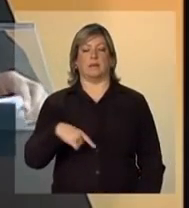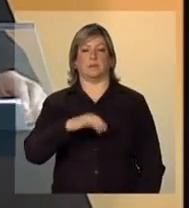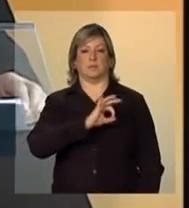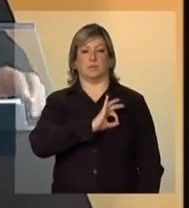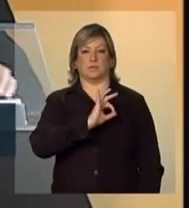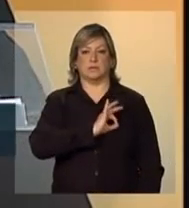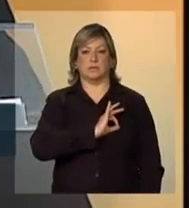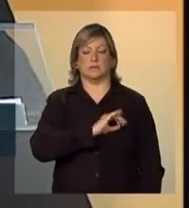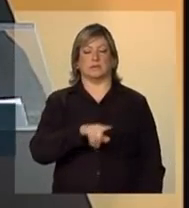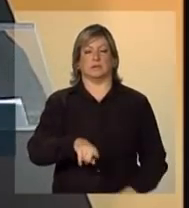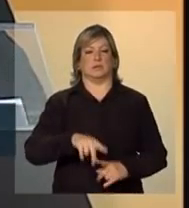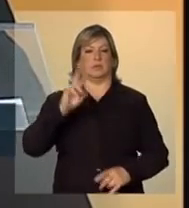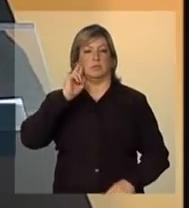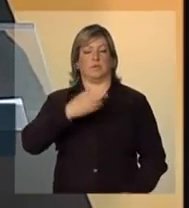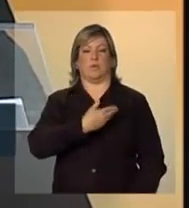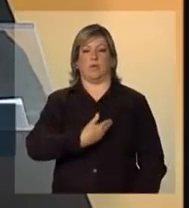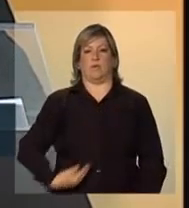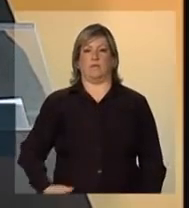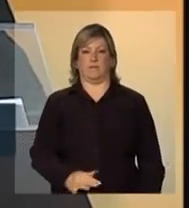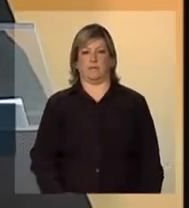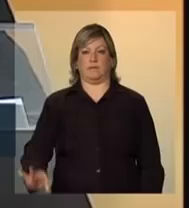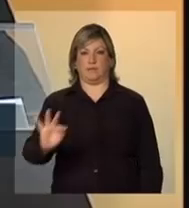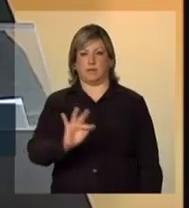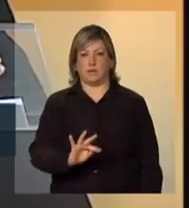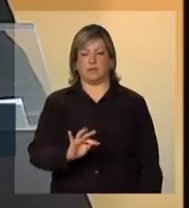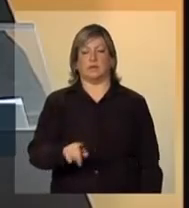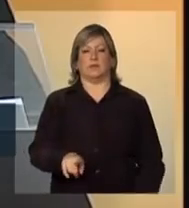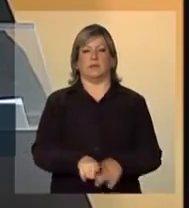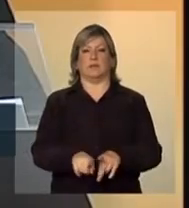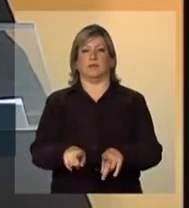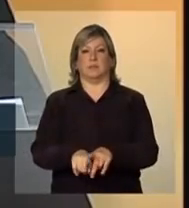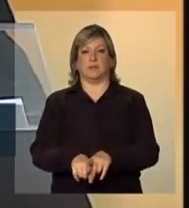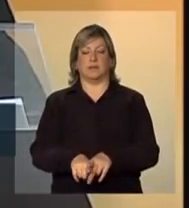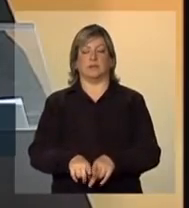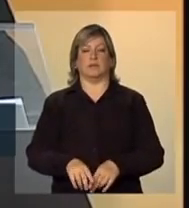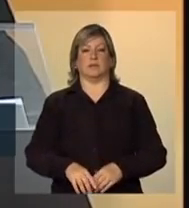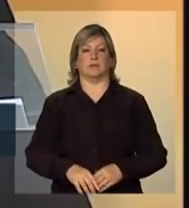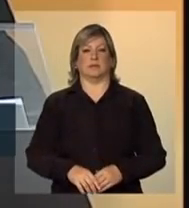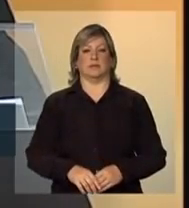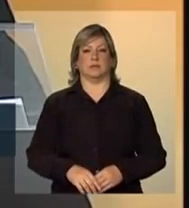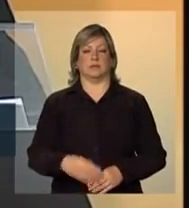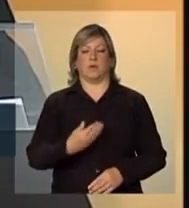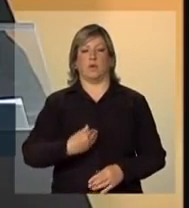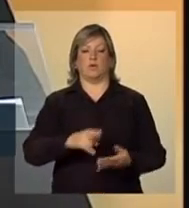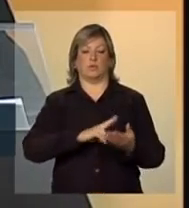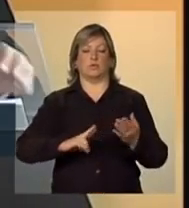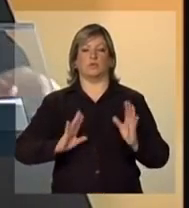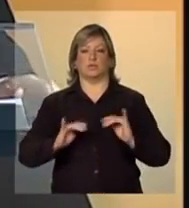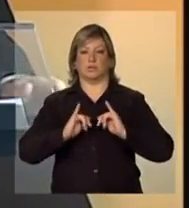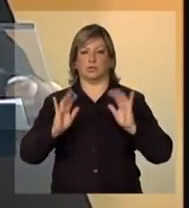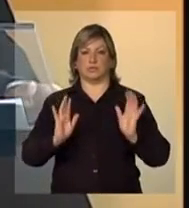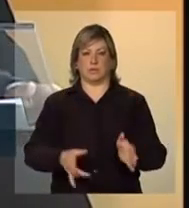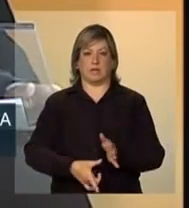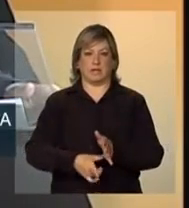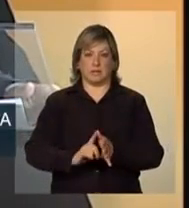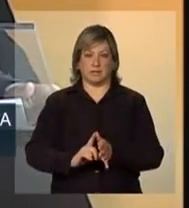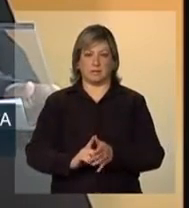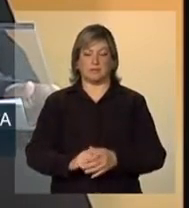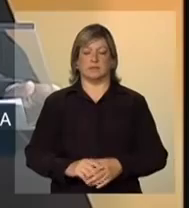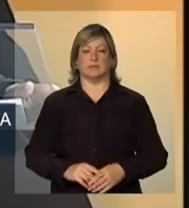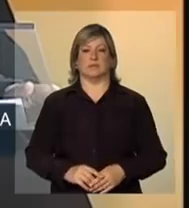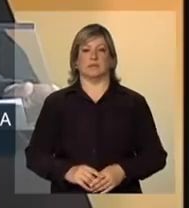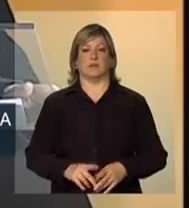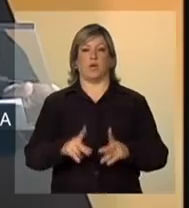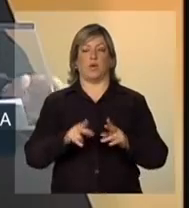autoridades do governo federal, do governo federal, autoridades aqui já nominadas, como bem